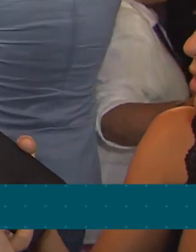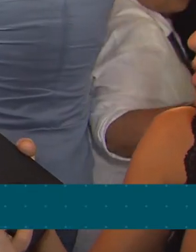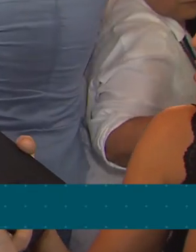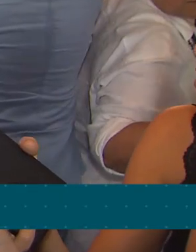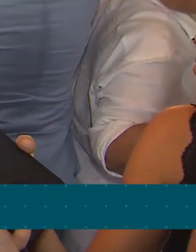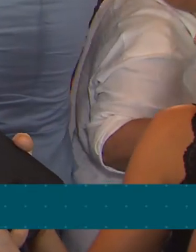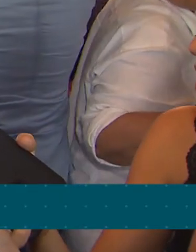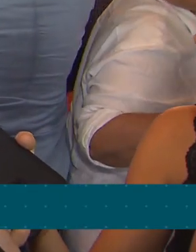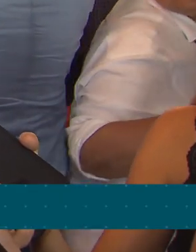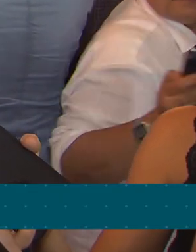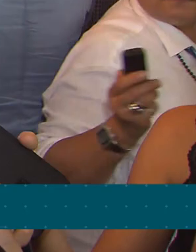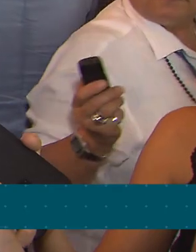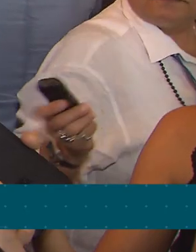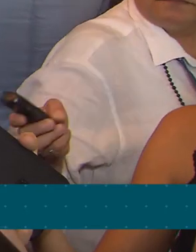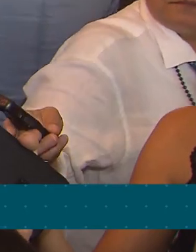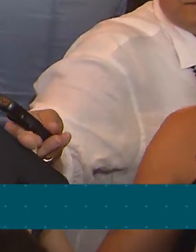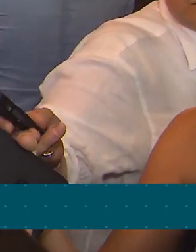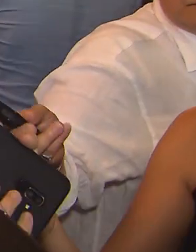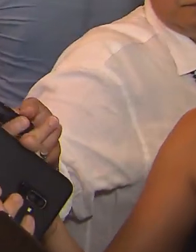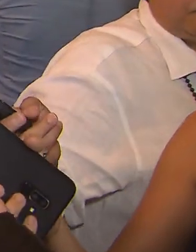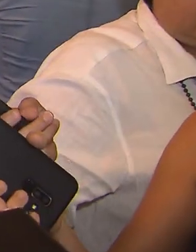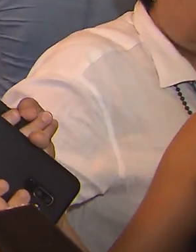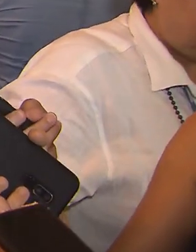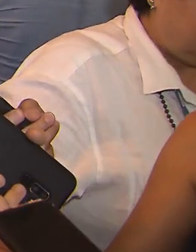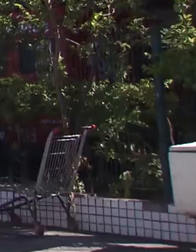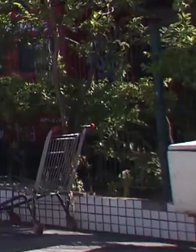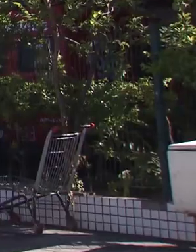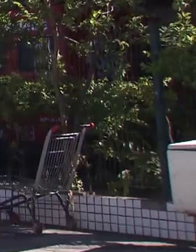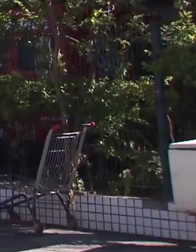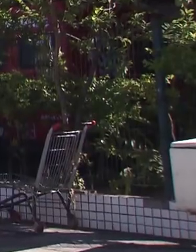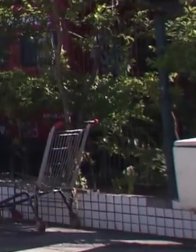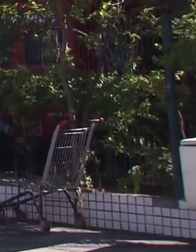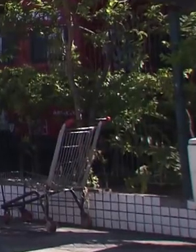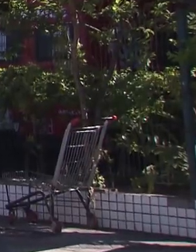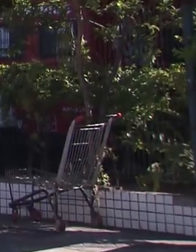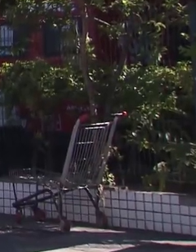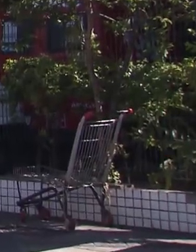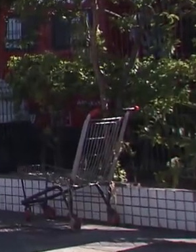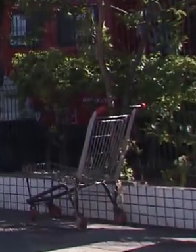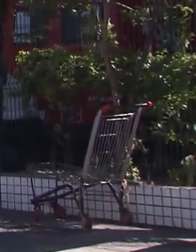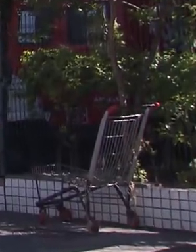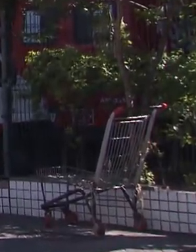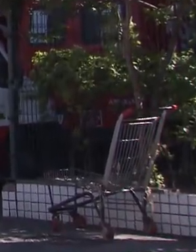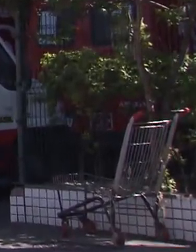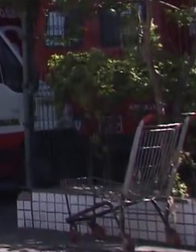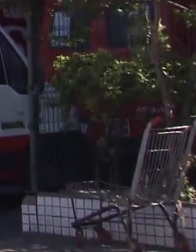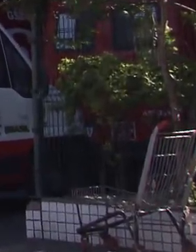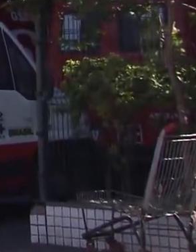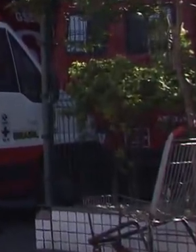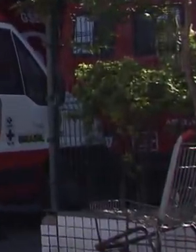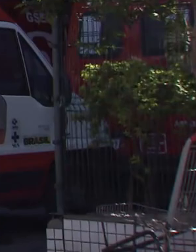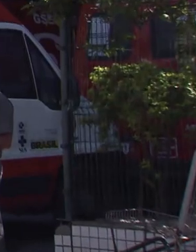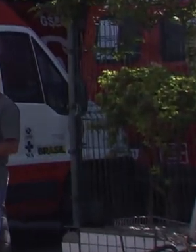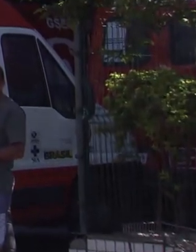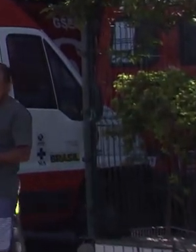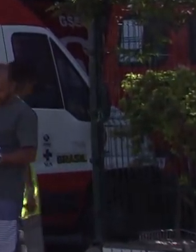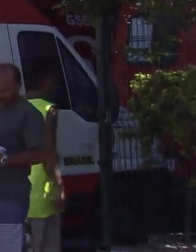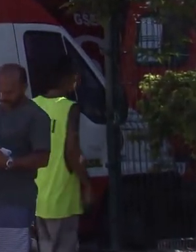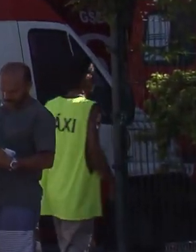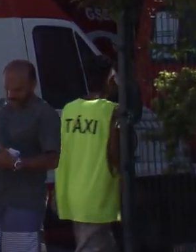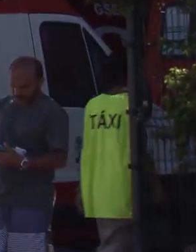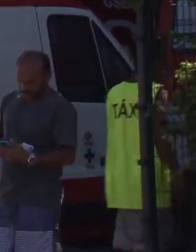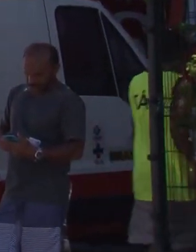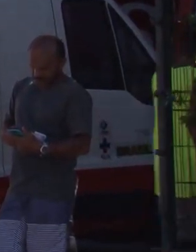Fundo Municipal de Saúde da cidade do Rio de Janeiro. Além desta verba, o Ministério da Saúde e a Prefeitura pretendem